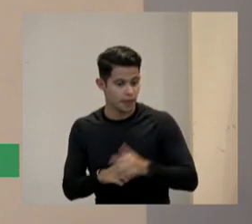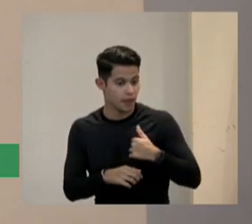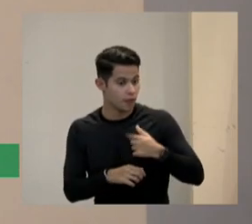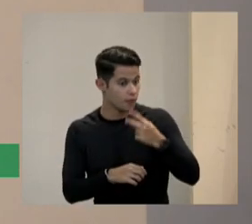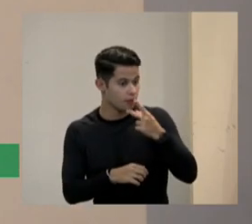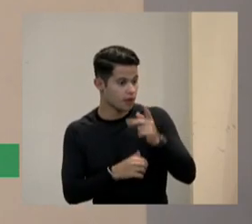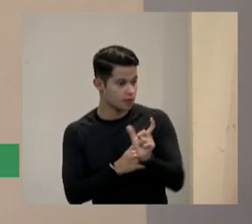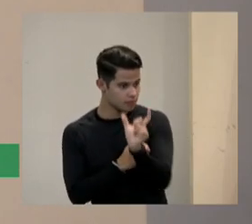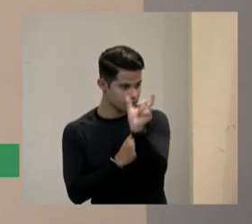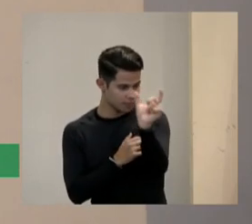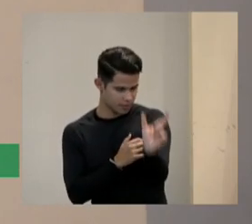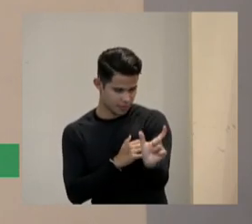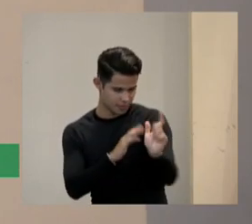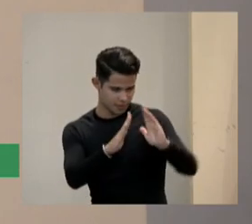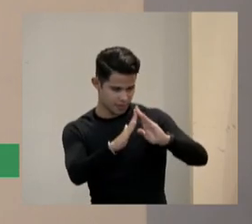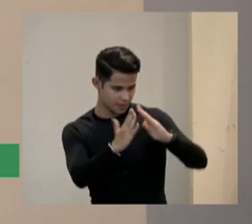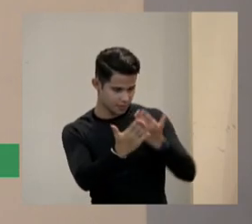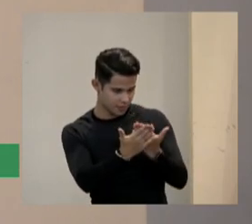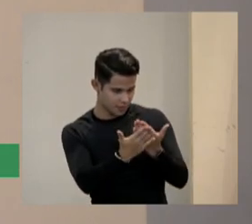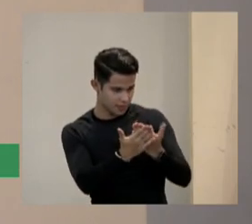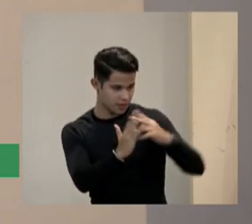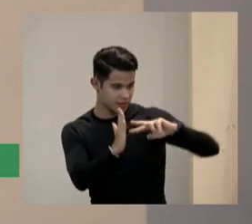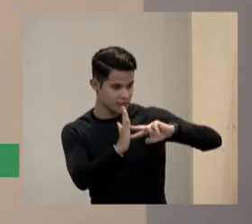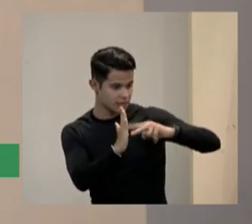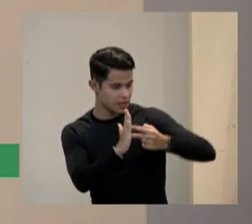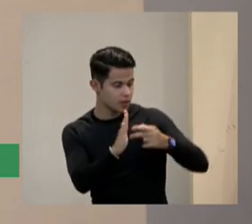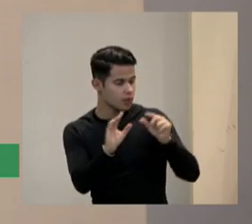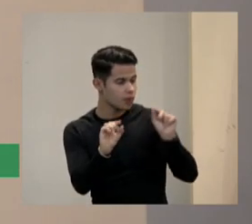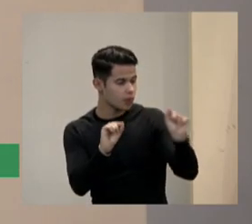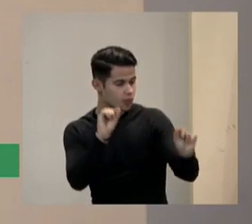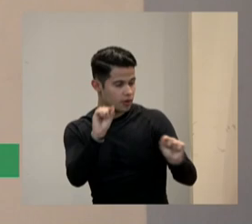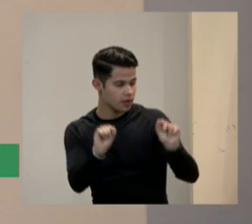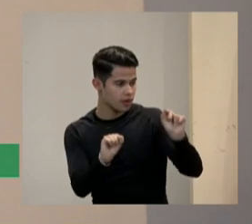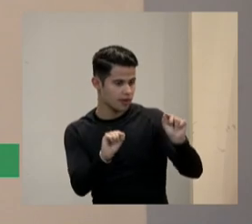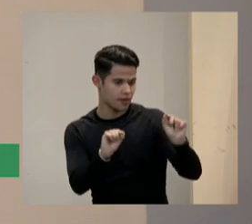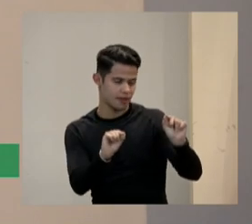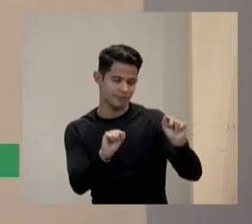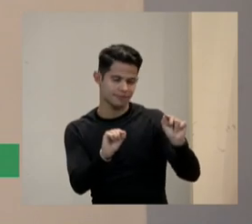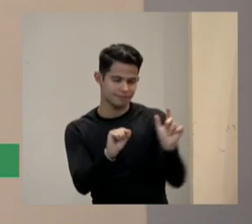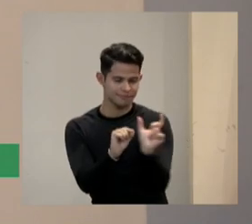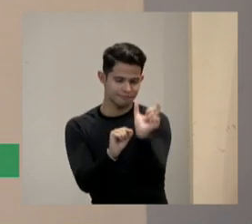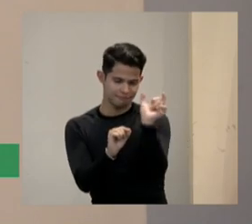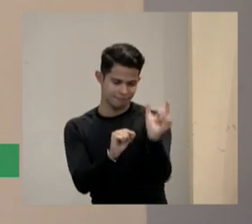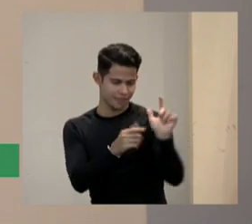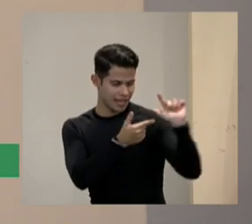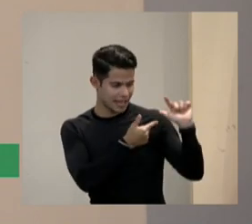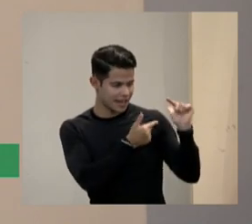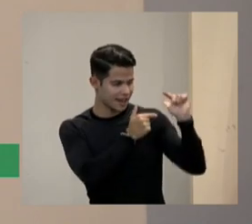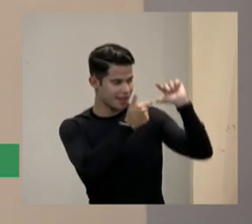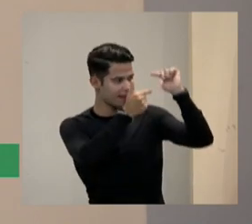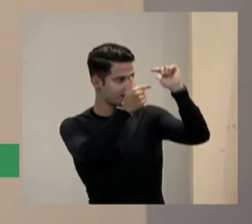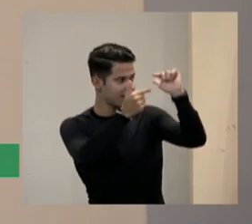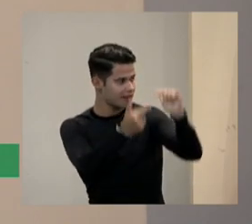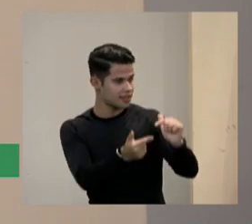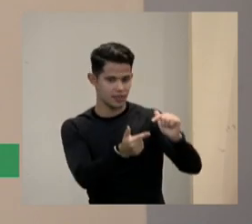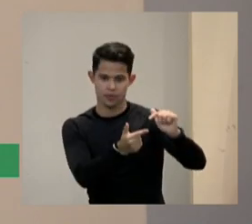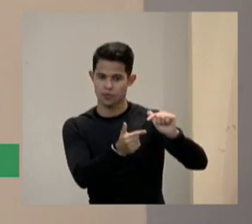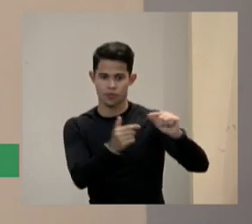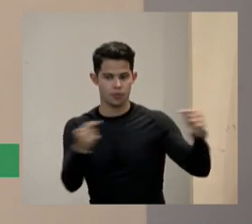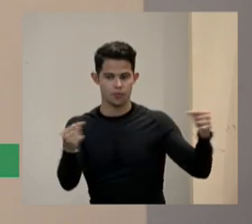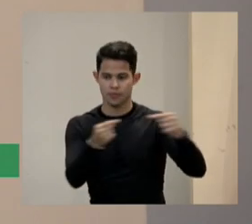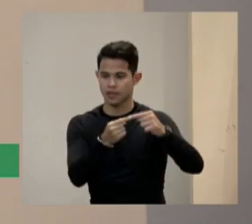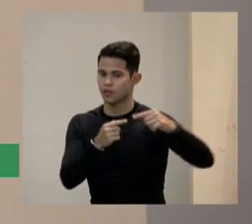escola estou referindo-me ao termo mais clássico do sentido escola que se refere a todas as instituições